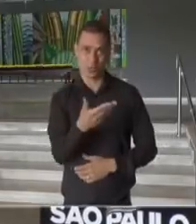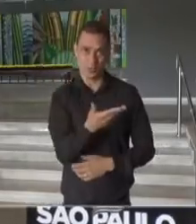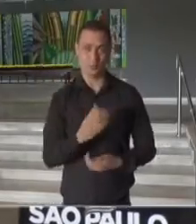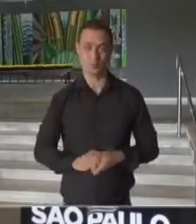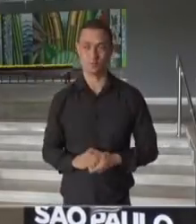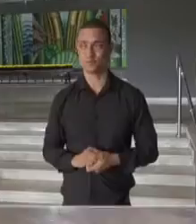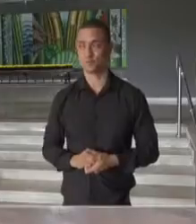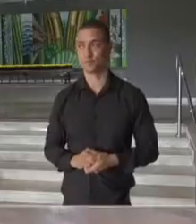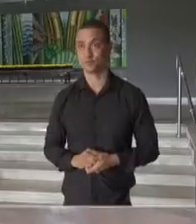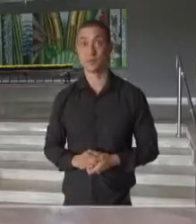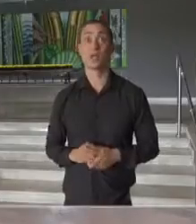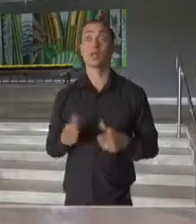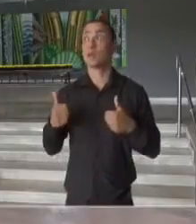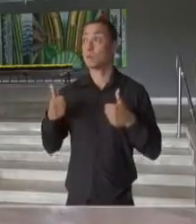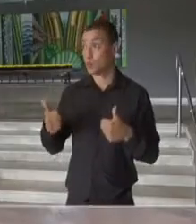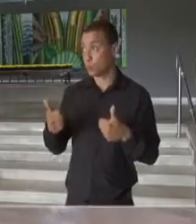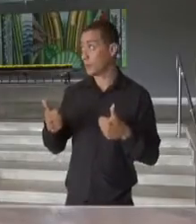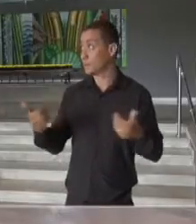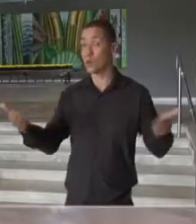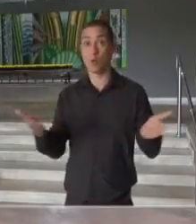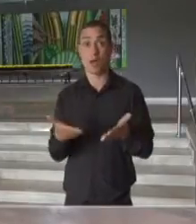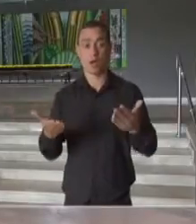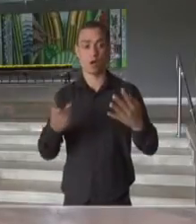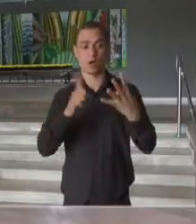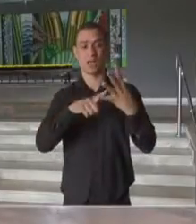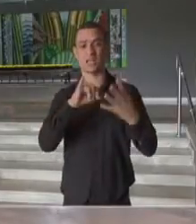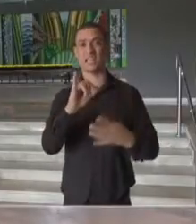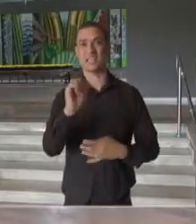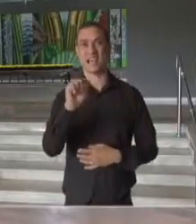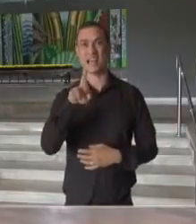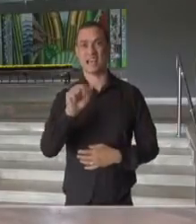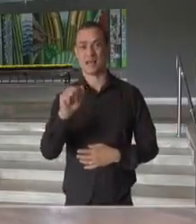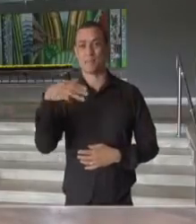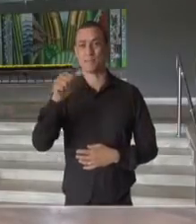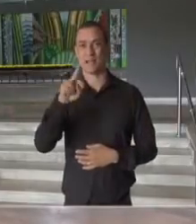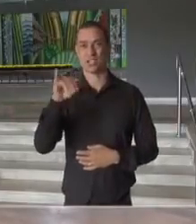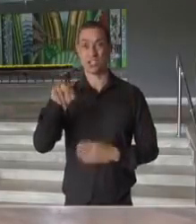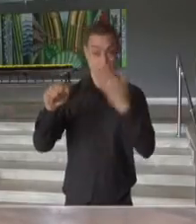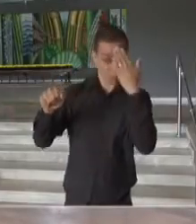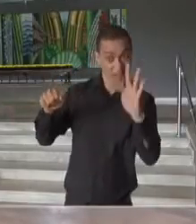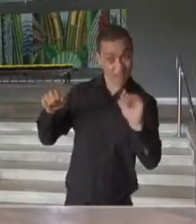Muito bem. Então, vamos agora ao Leonardo Martins, do Portal UOL. Obrigado, Fábio.